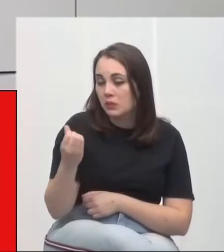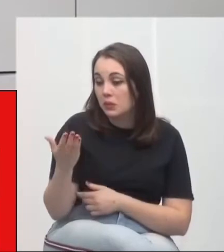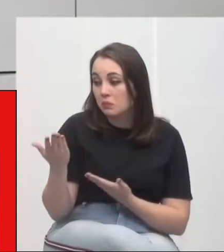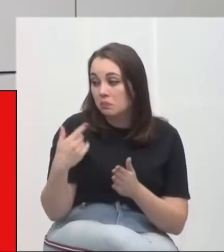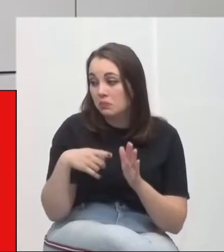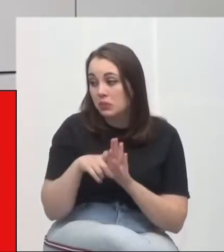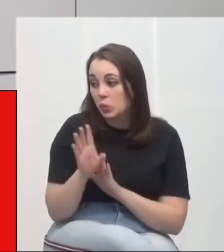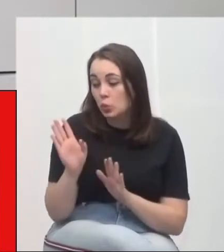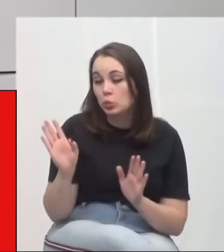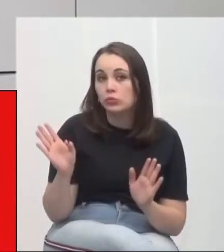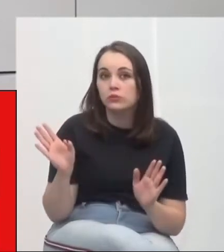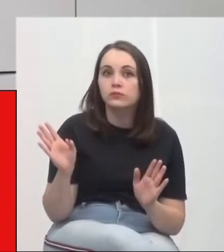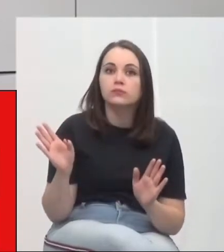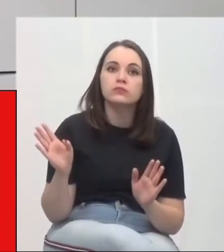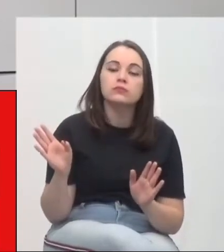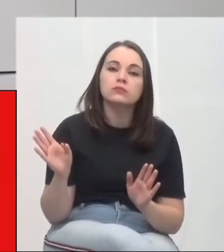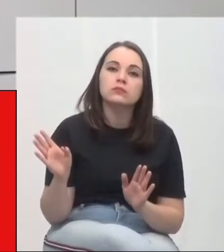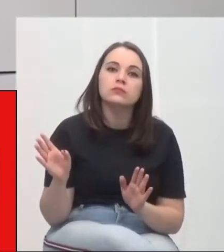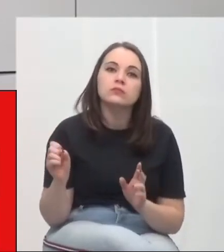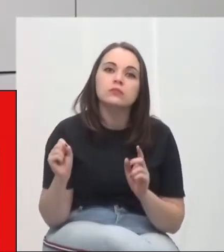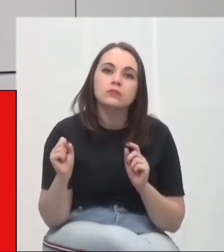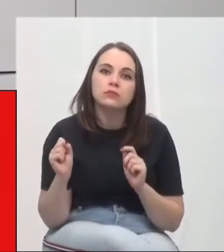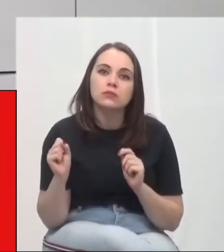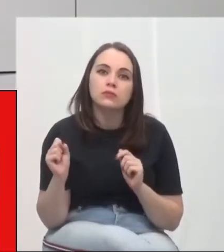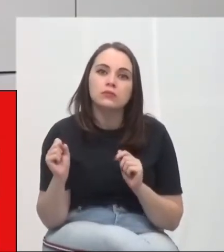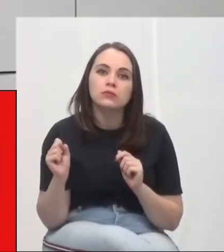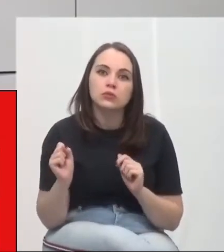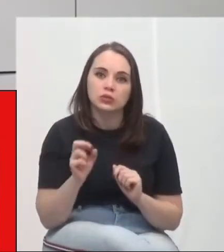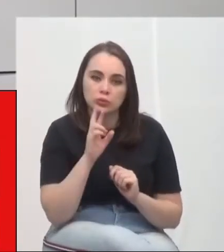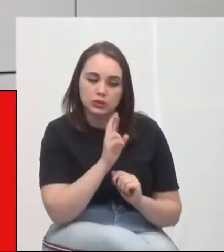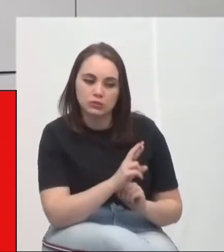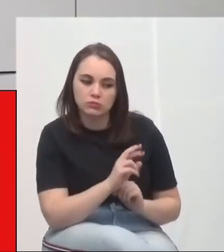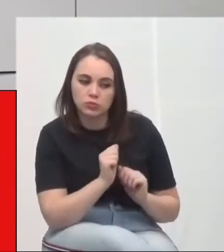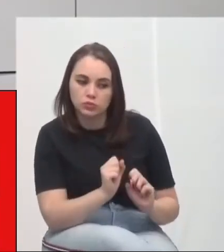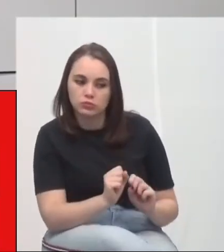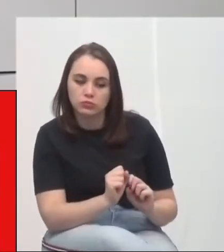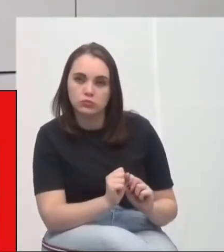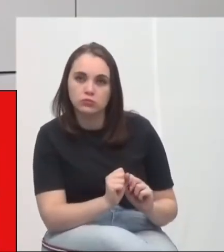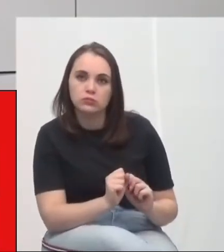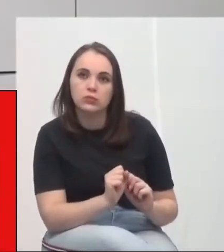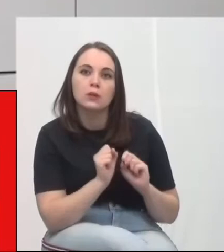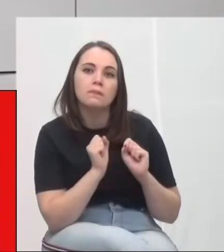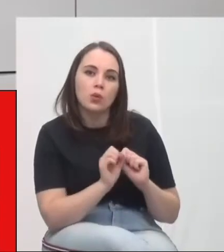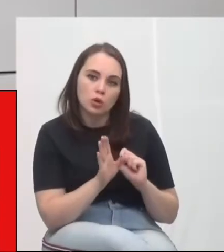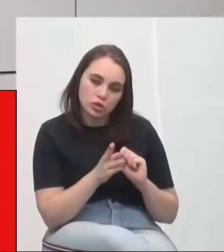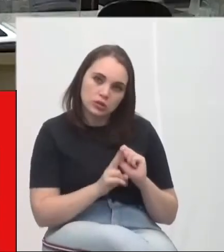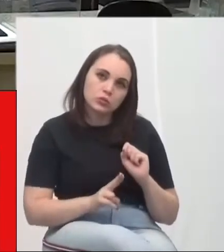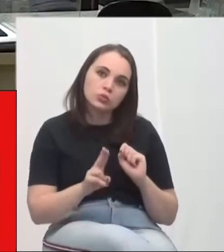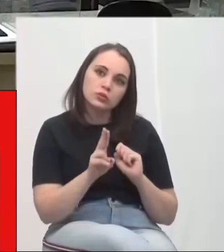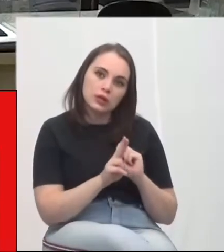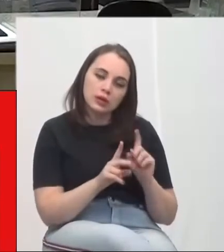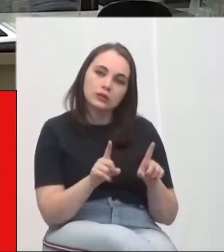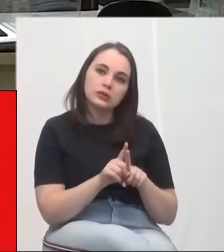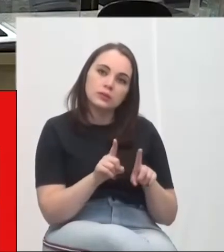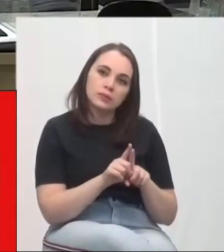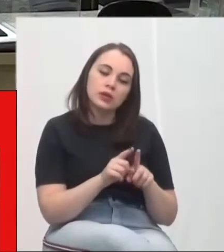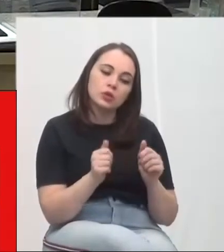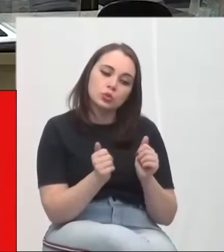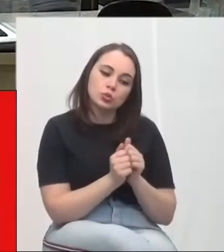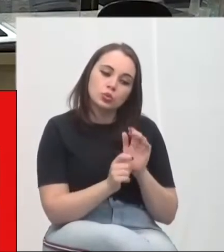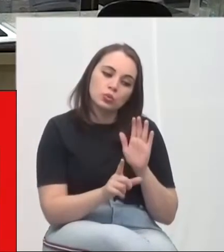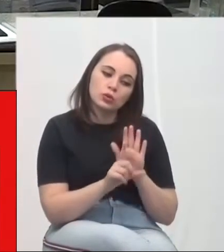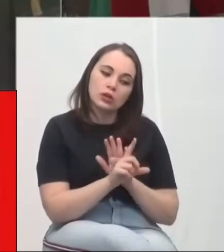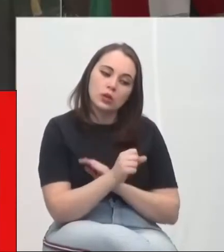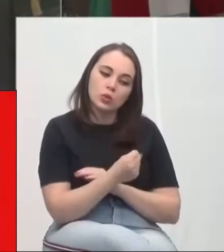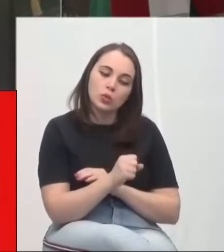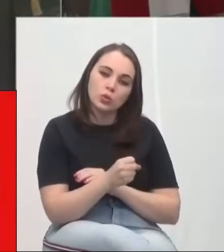questionamento que tem, né? Ela pode ser... Se eu puder já responder para o senhor. Ela já pode ser aplicada inclusive com a 8666,